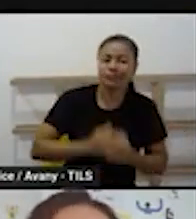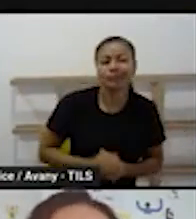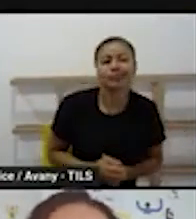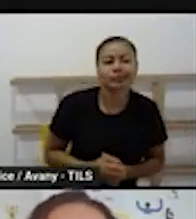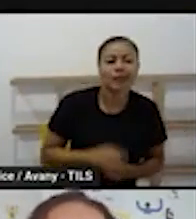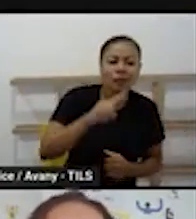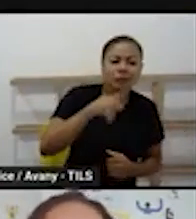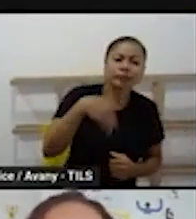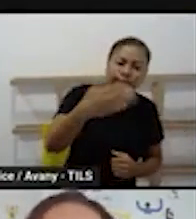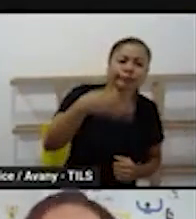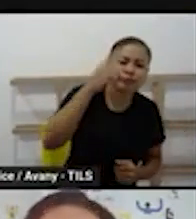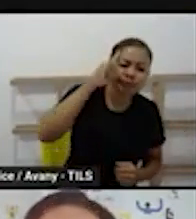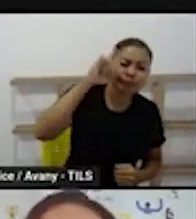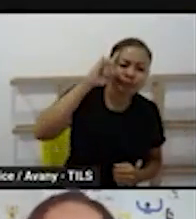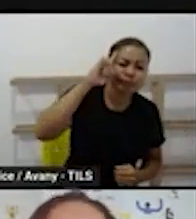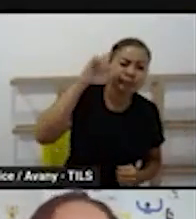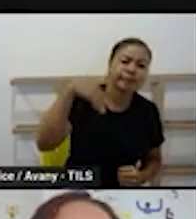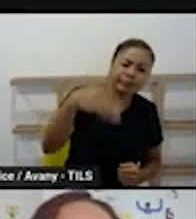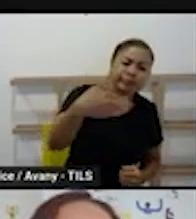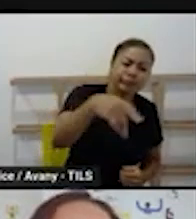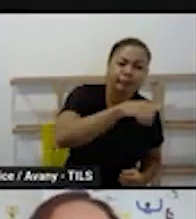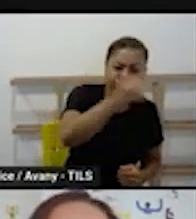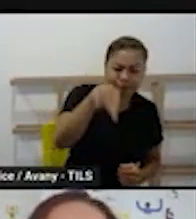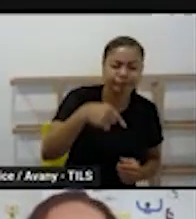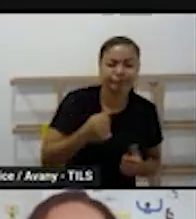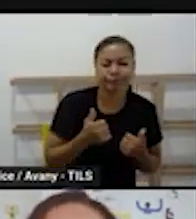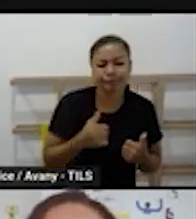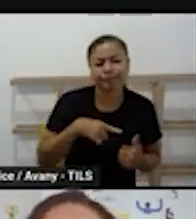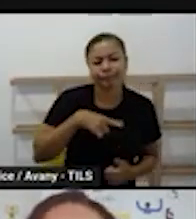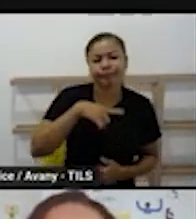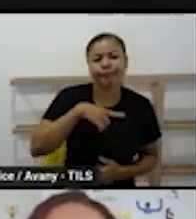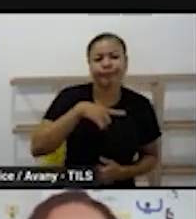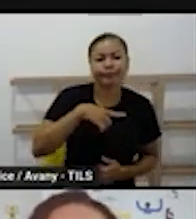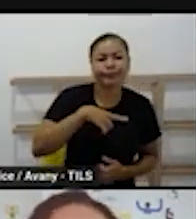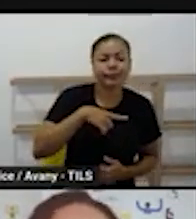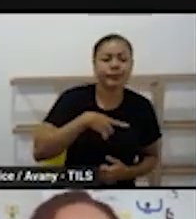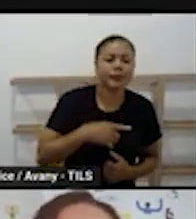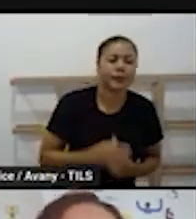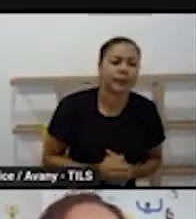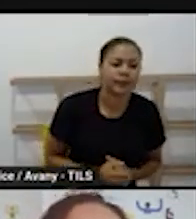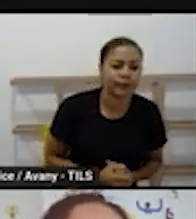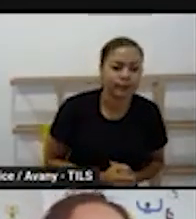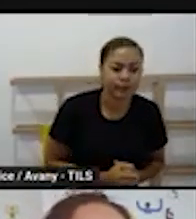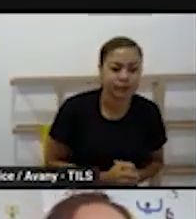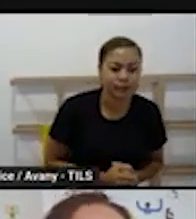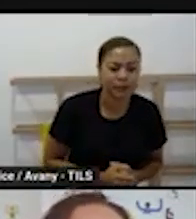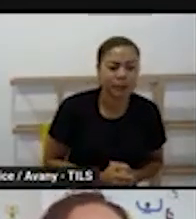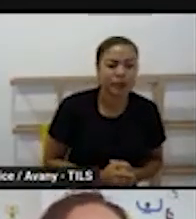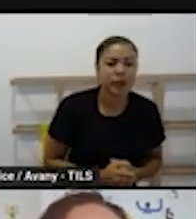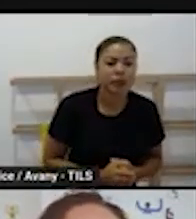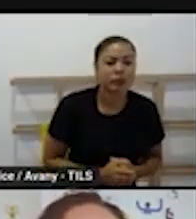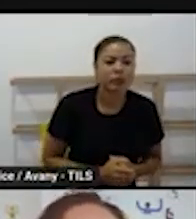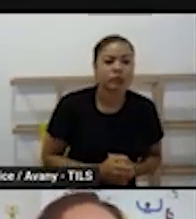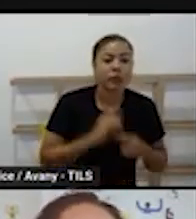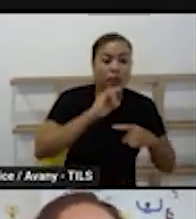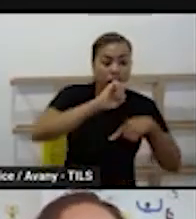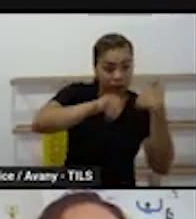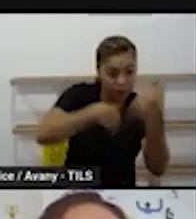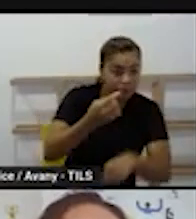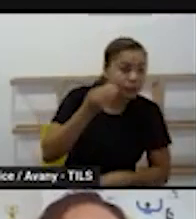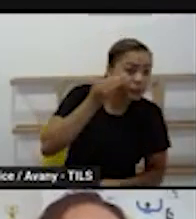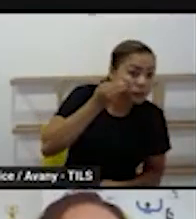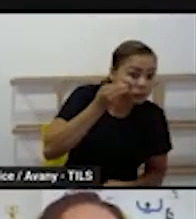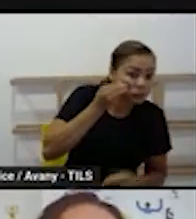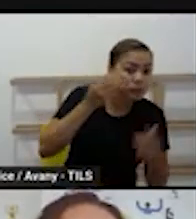rotinas diversificadas flexibilizadas mas com muito significado para as crianças aí depois dessa experiência vem aí o momento de